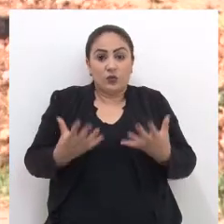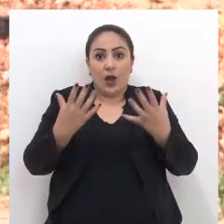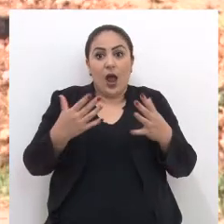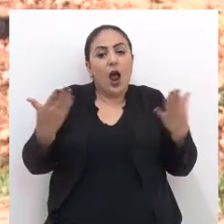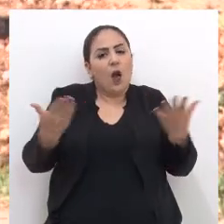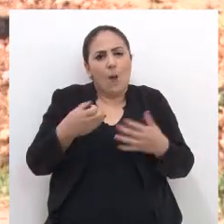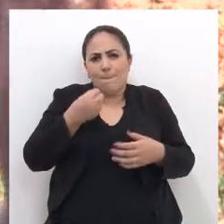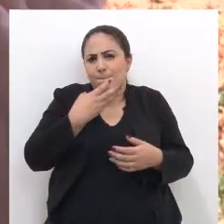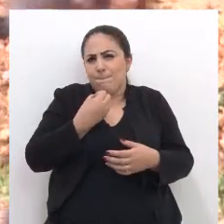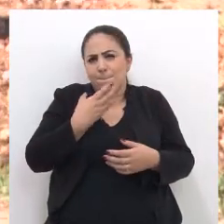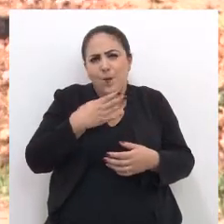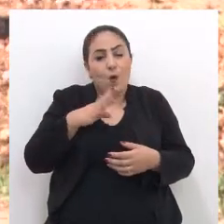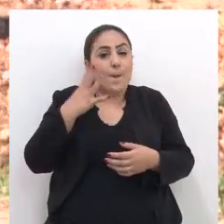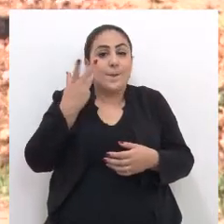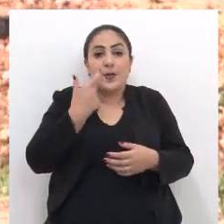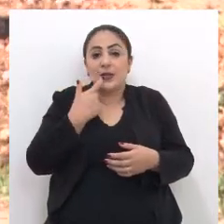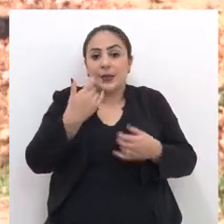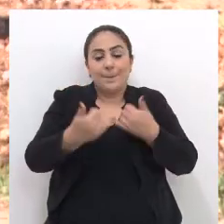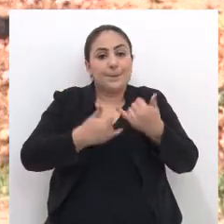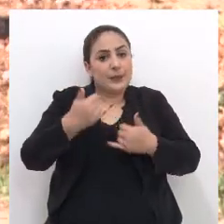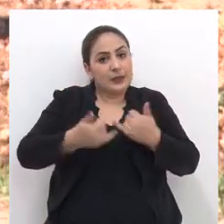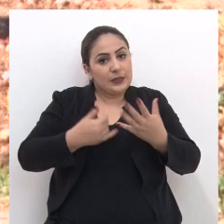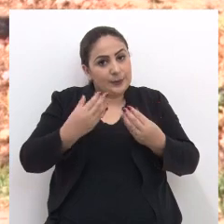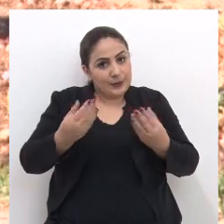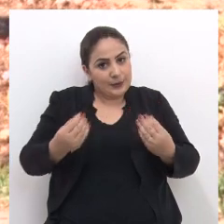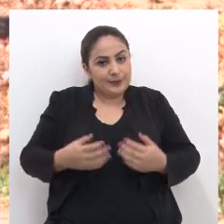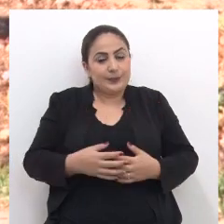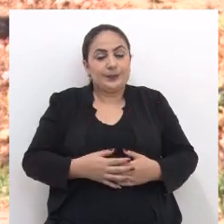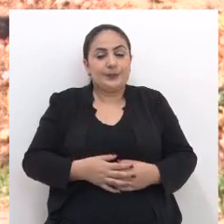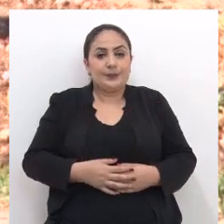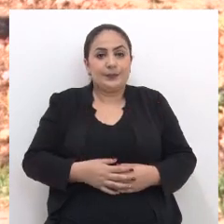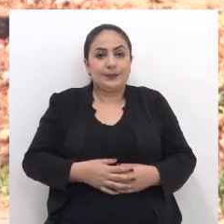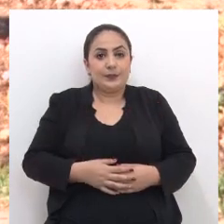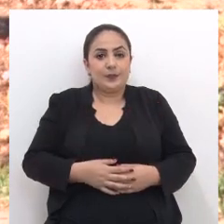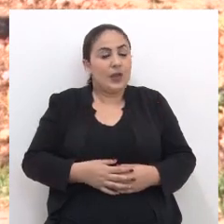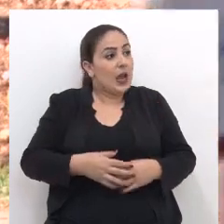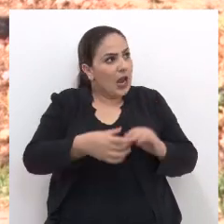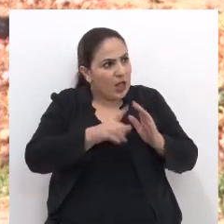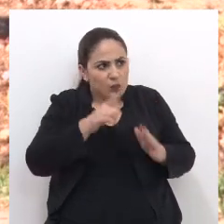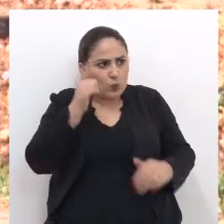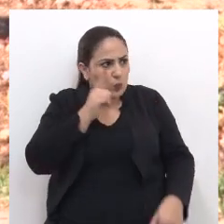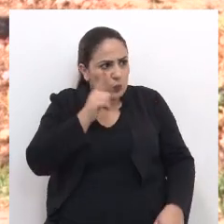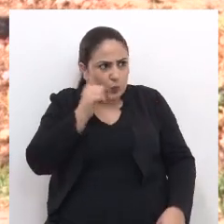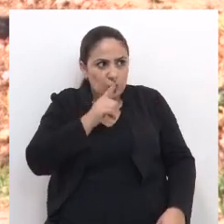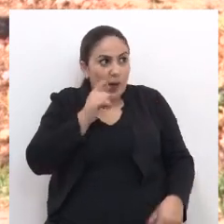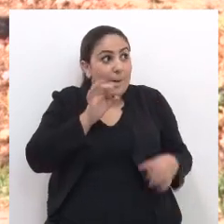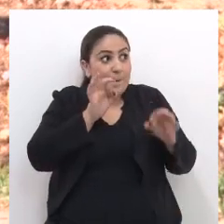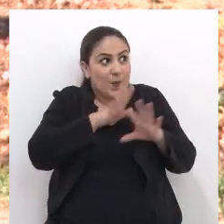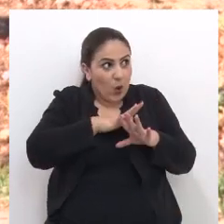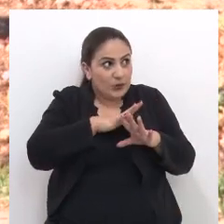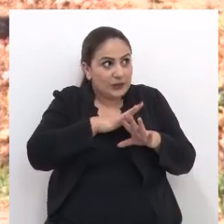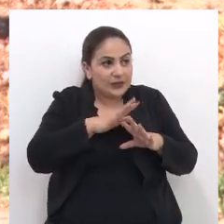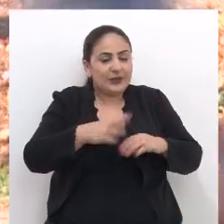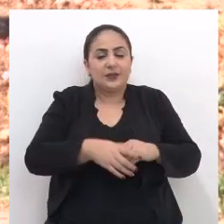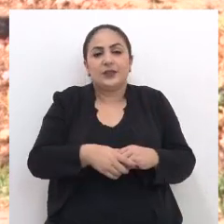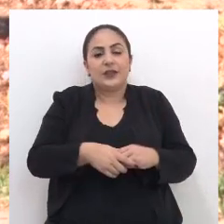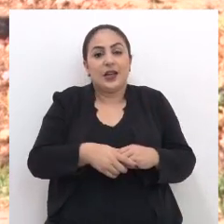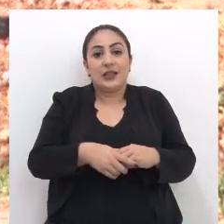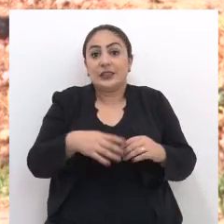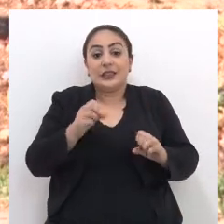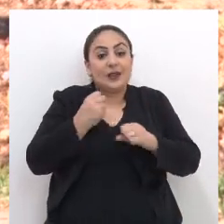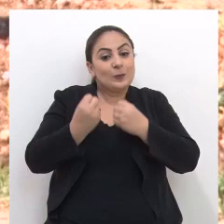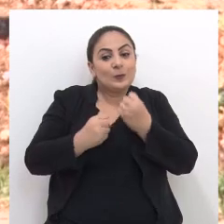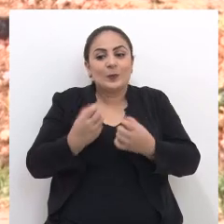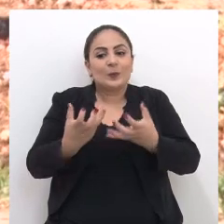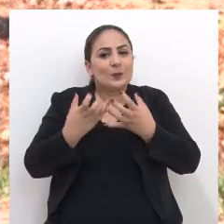matagal. Agora está bem bom para as crianças brincar bastante, os dois. Elas nem conseguiram esperar ficar pronta a praça. conseguiram,